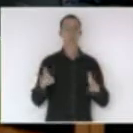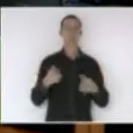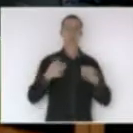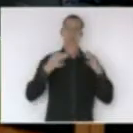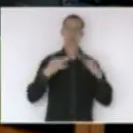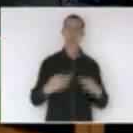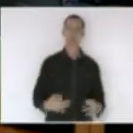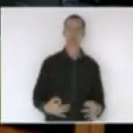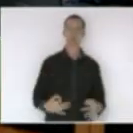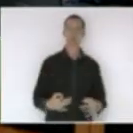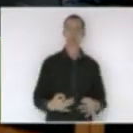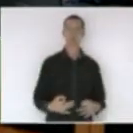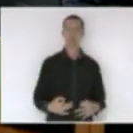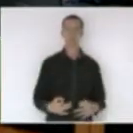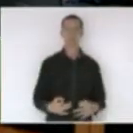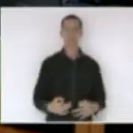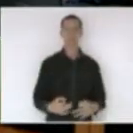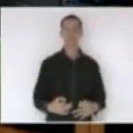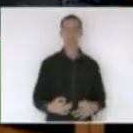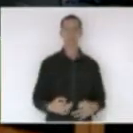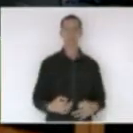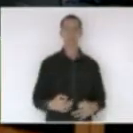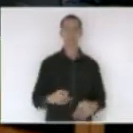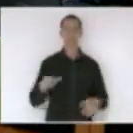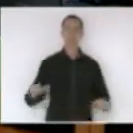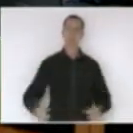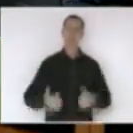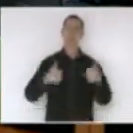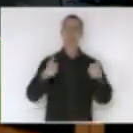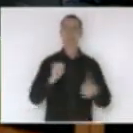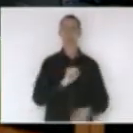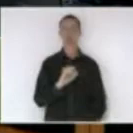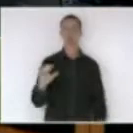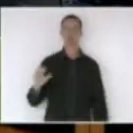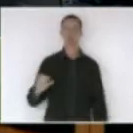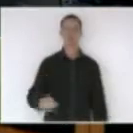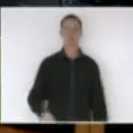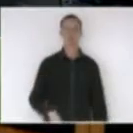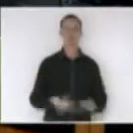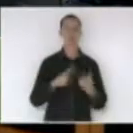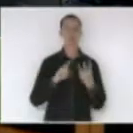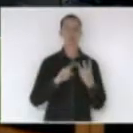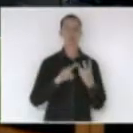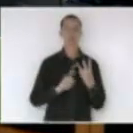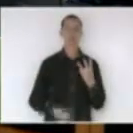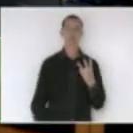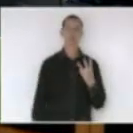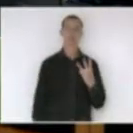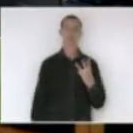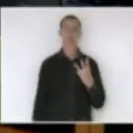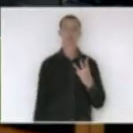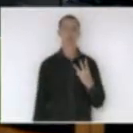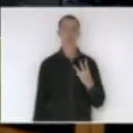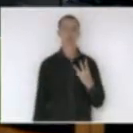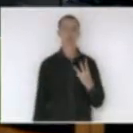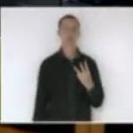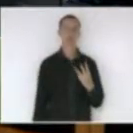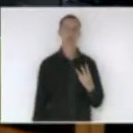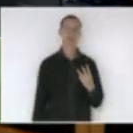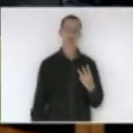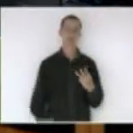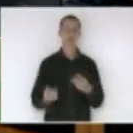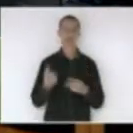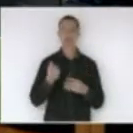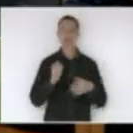e que mudou a cara de Santa Catarina. Terceira e última observação, deputado Dirceu, o fundo